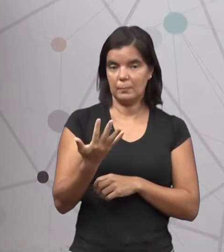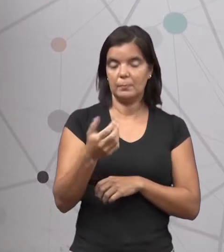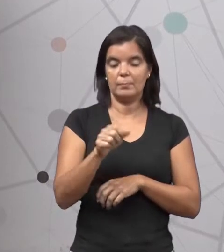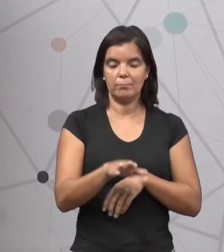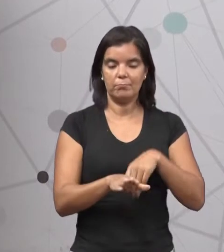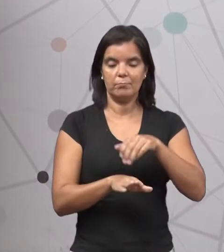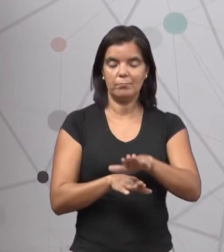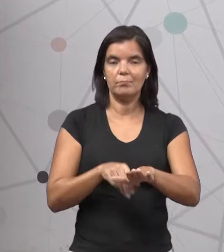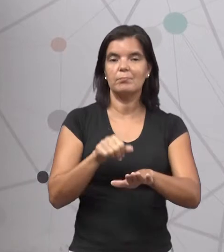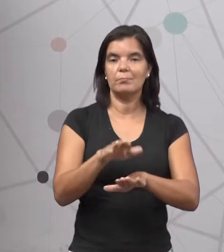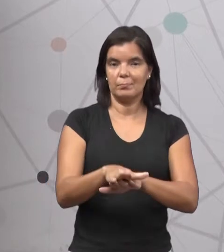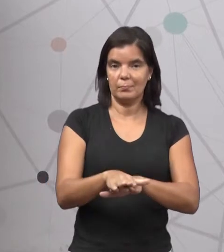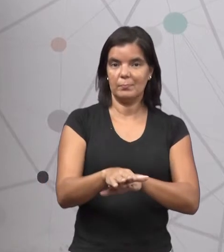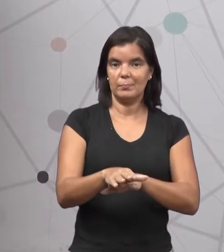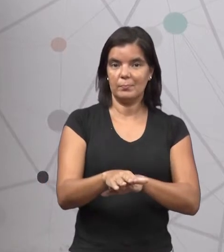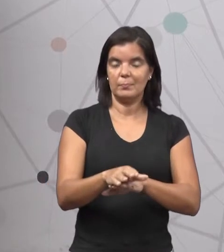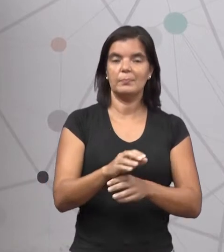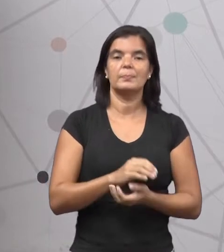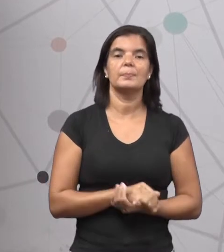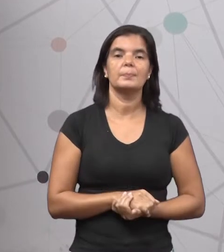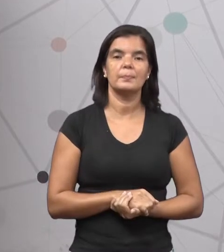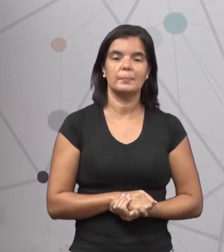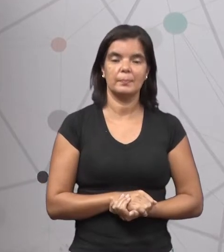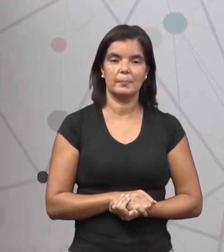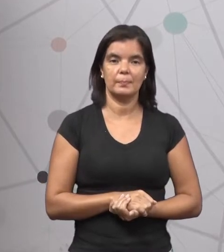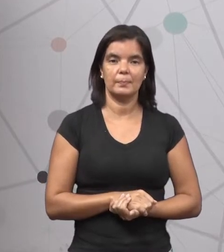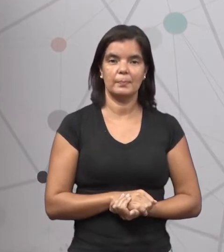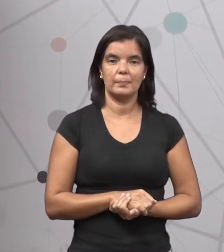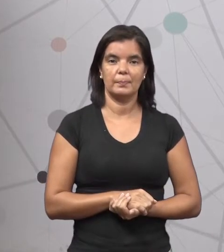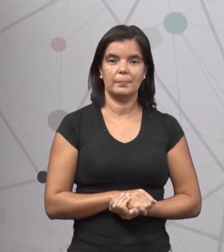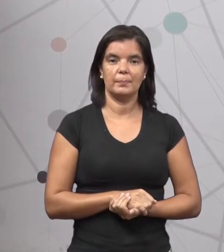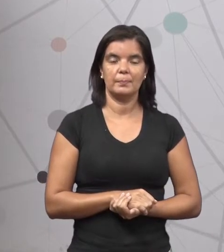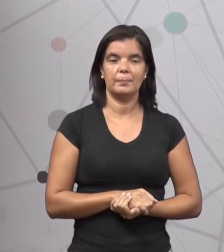passos ela deu indo e voltando. Vamos lá!